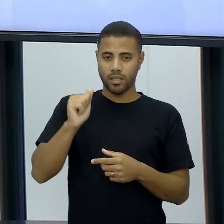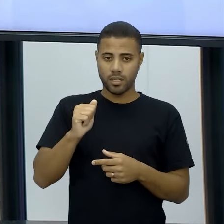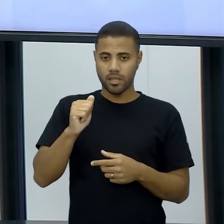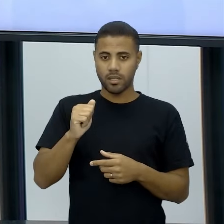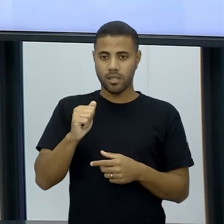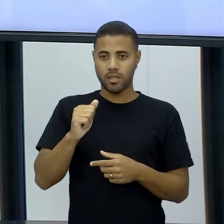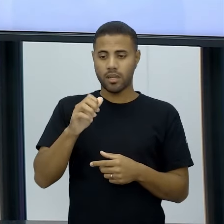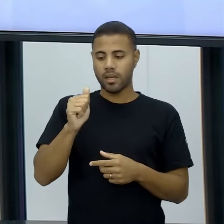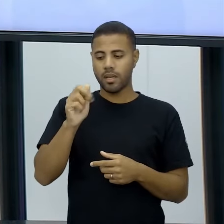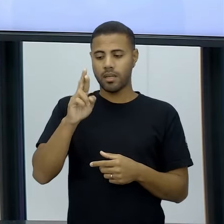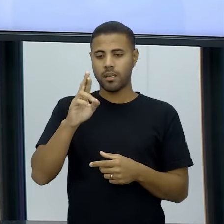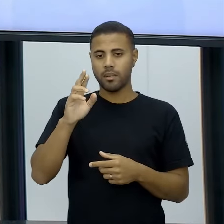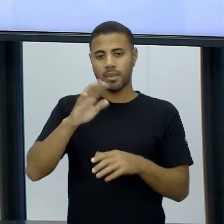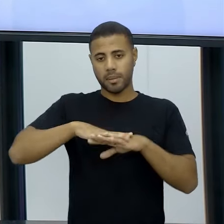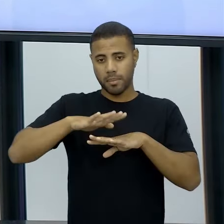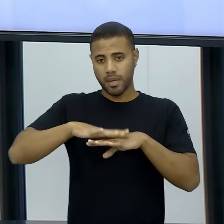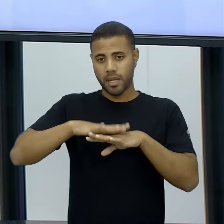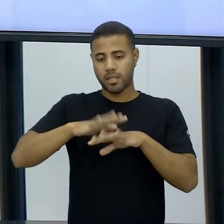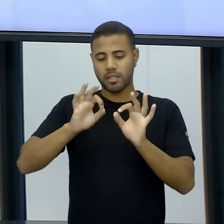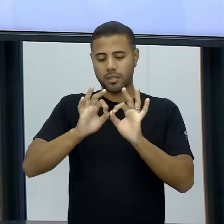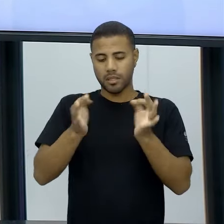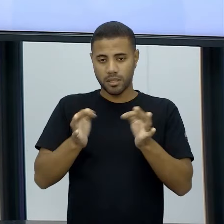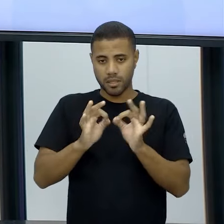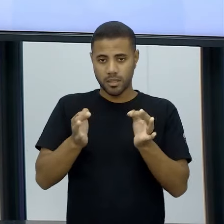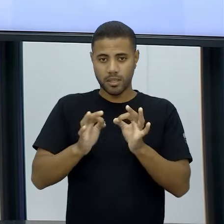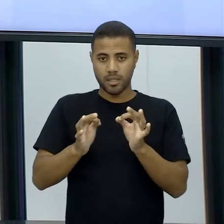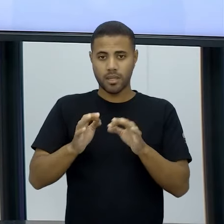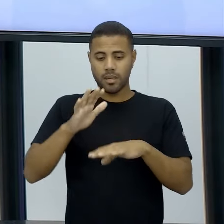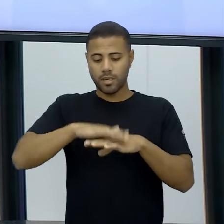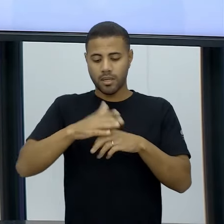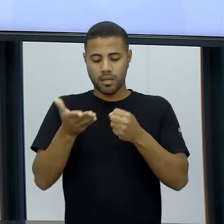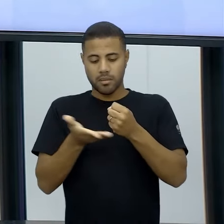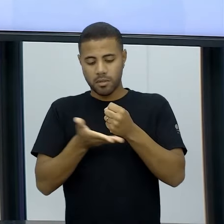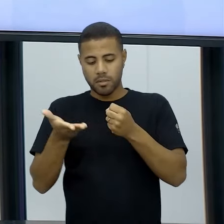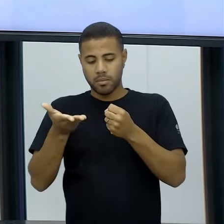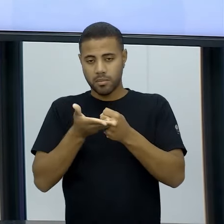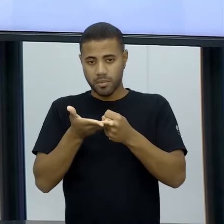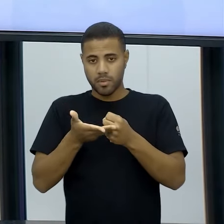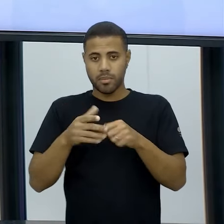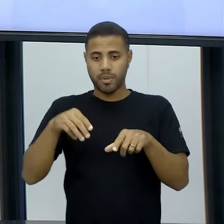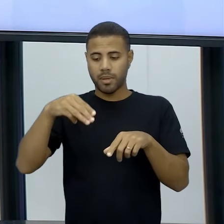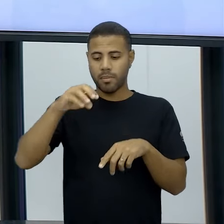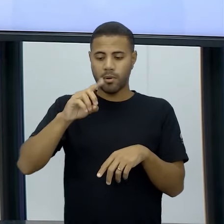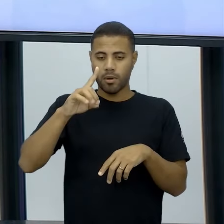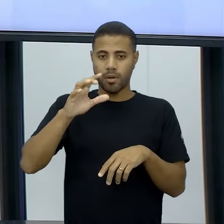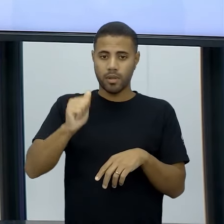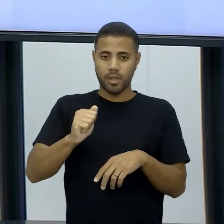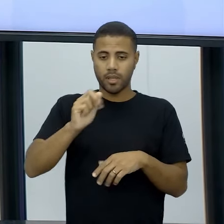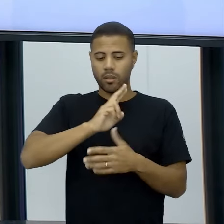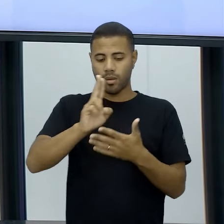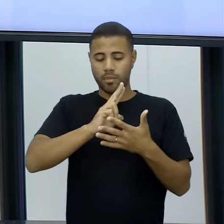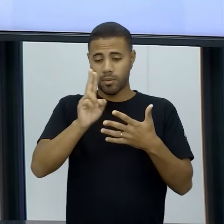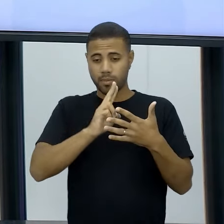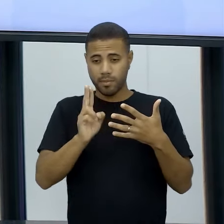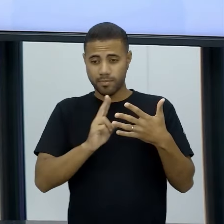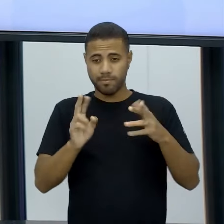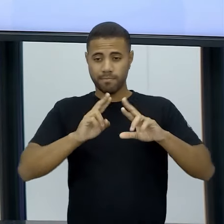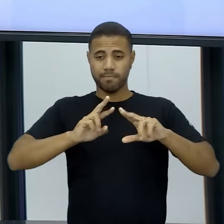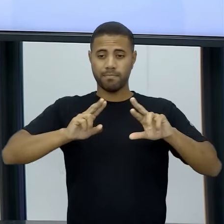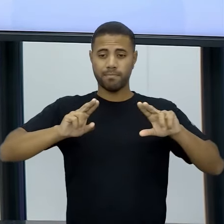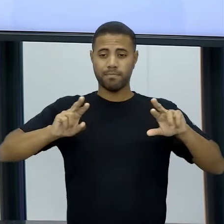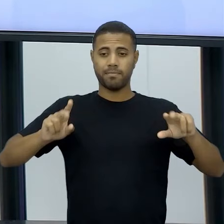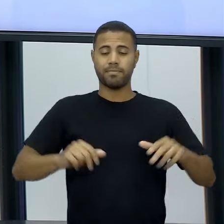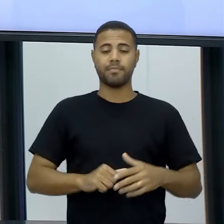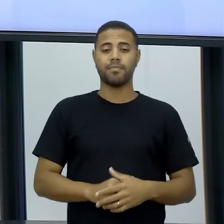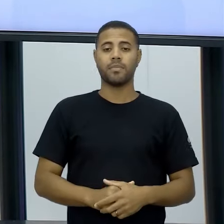média aritmética simples, média aritmética ponderada, você tem a moda, entendeu? Enfim, você tem outras